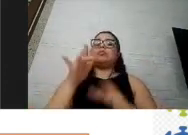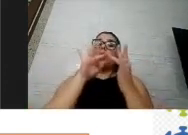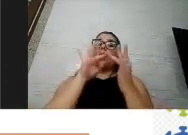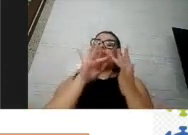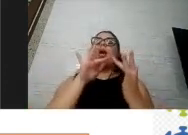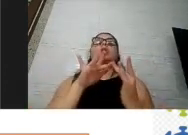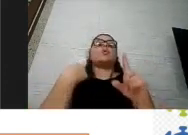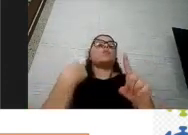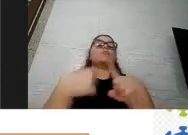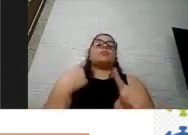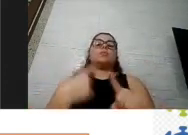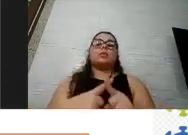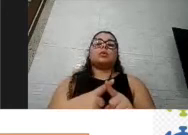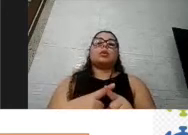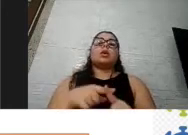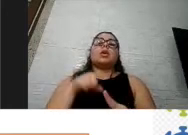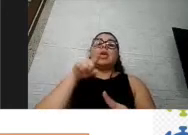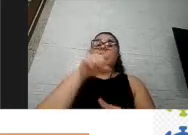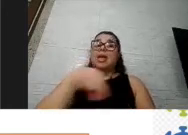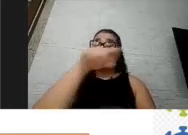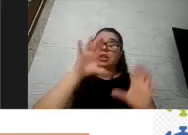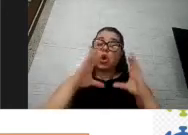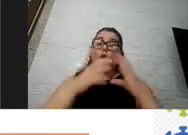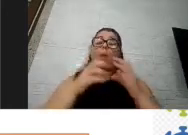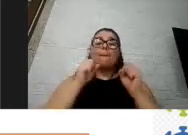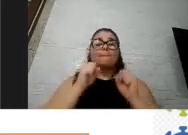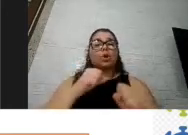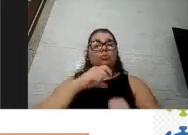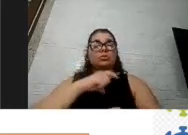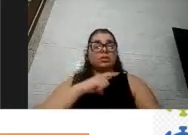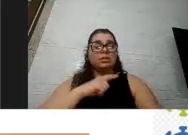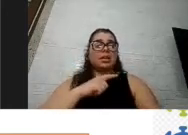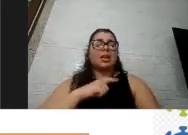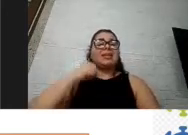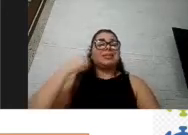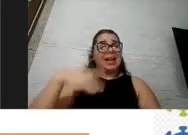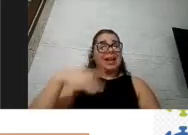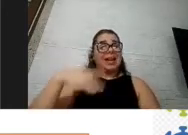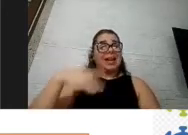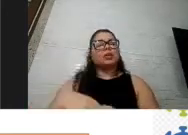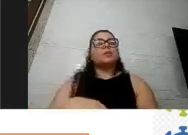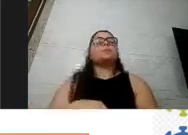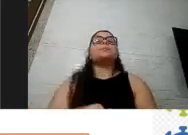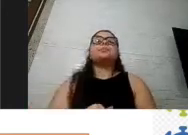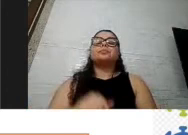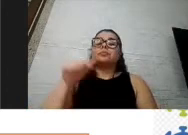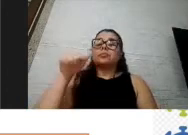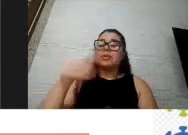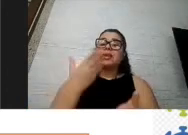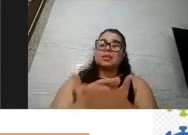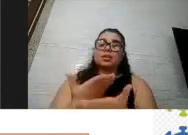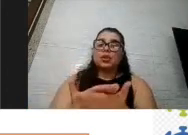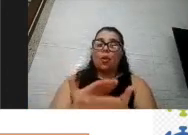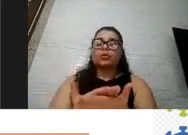chance de ter quadros mais graves e a mortalidade é maior no nosso estudo foram